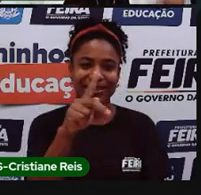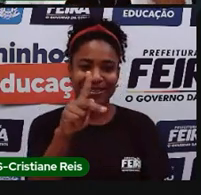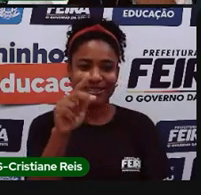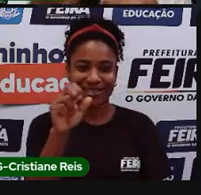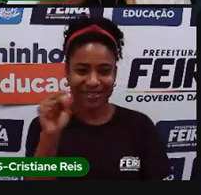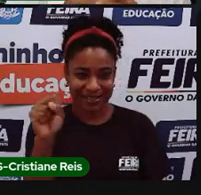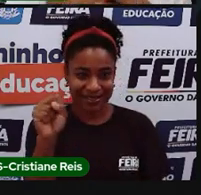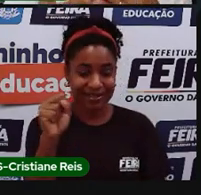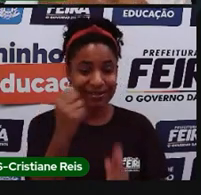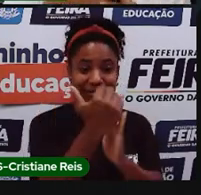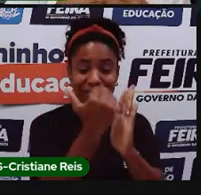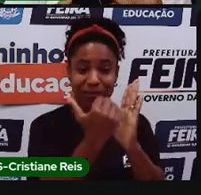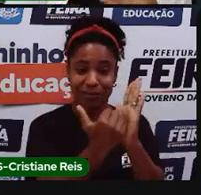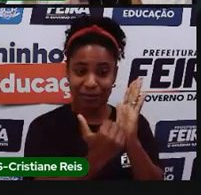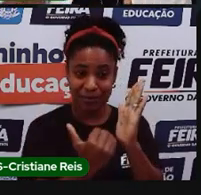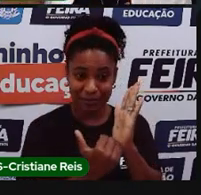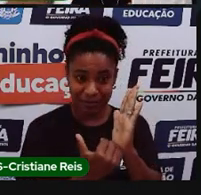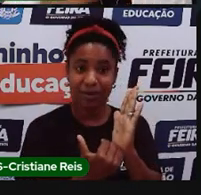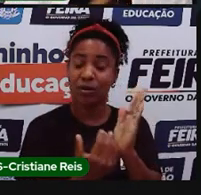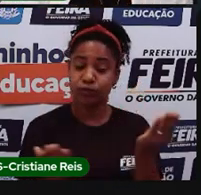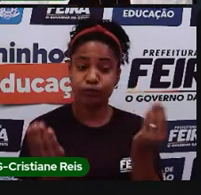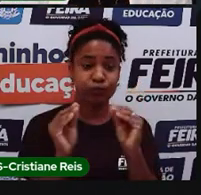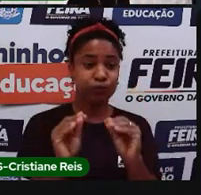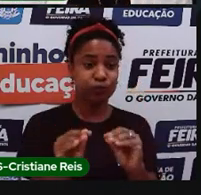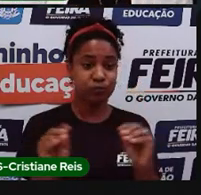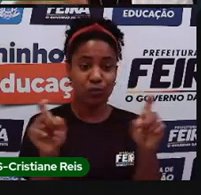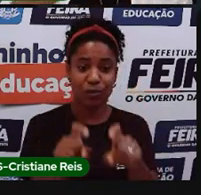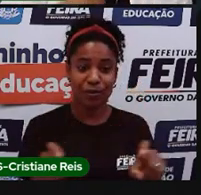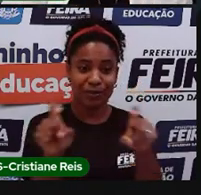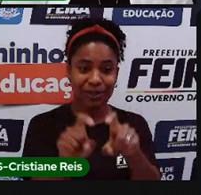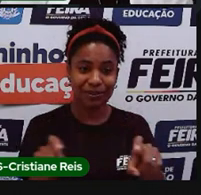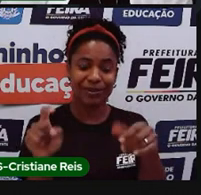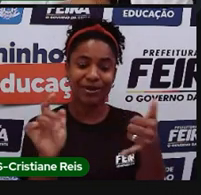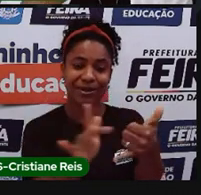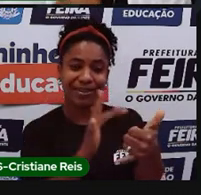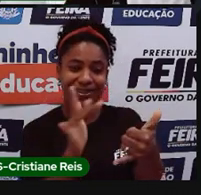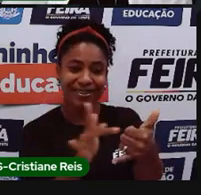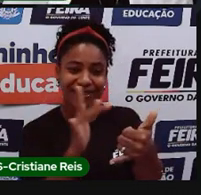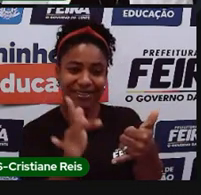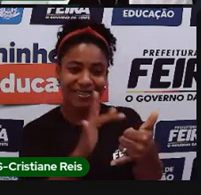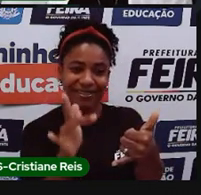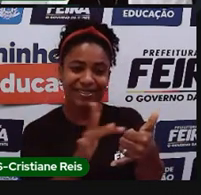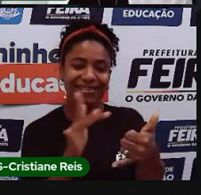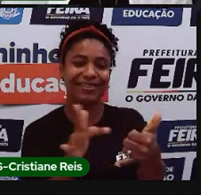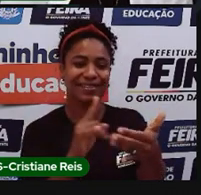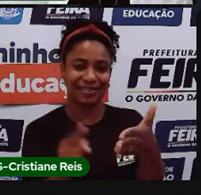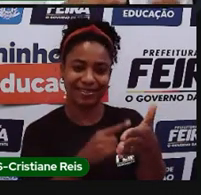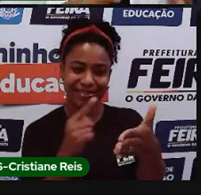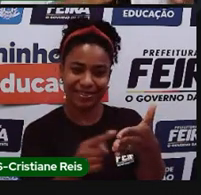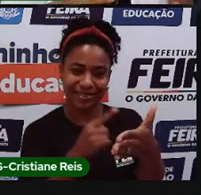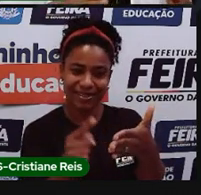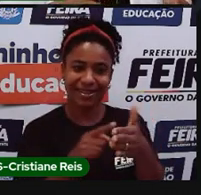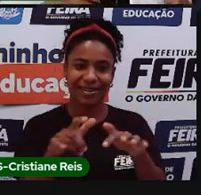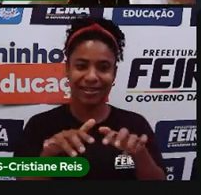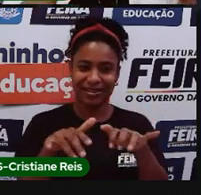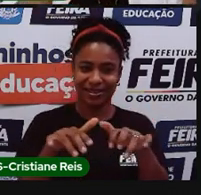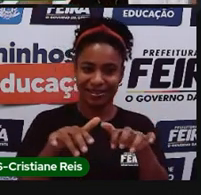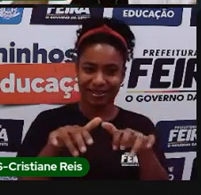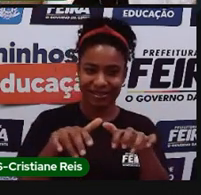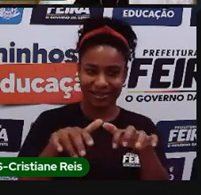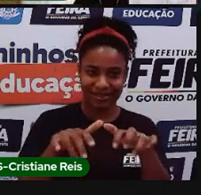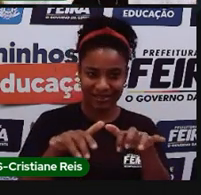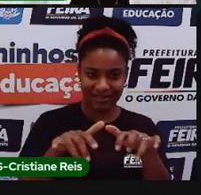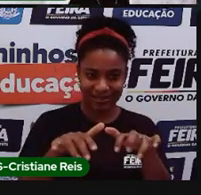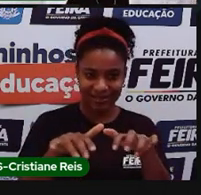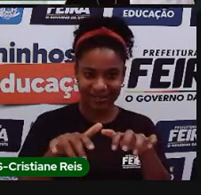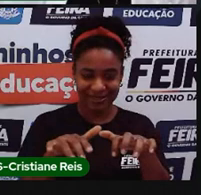programinhas que estão, os softwares, né, que estão dentro de computadores, de tablets, de computador, desculpa, de